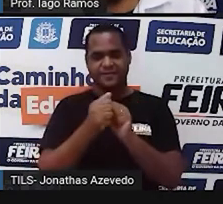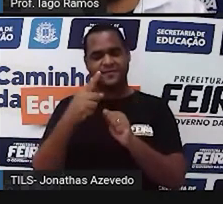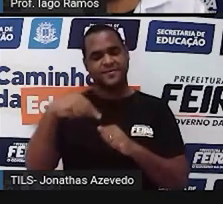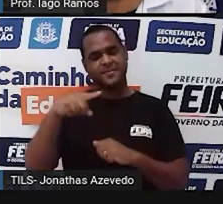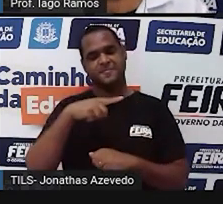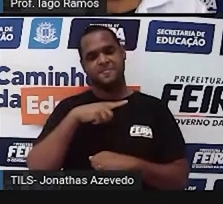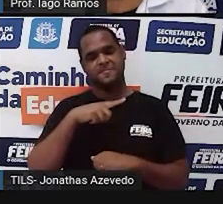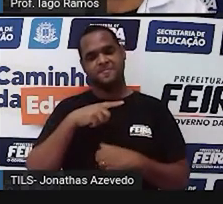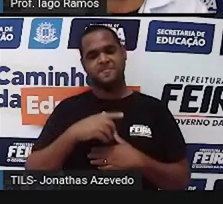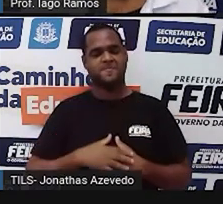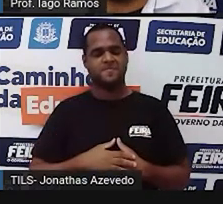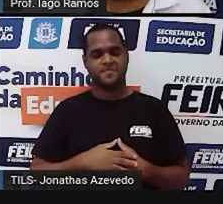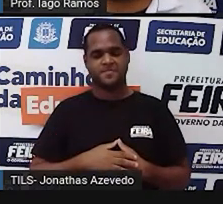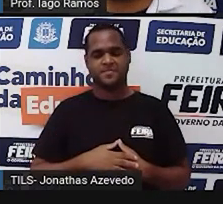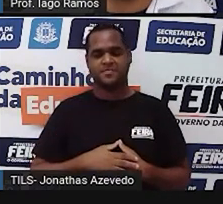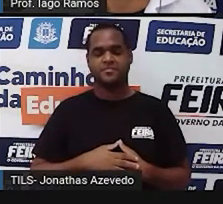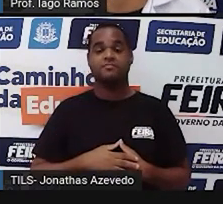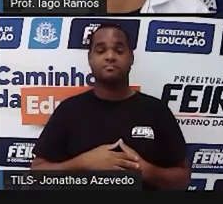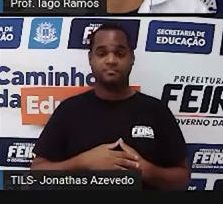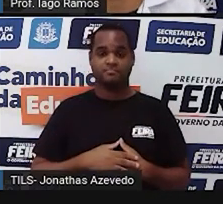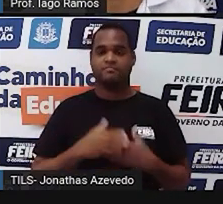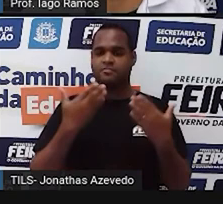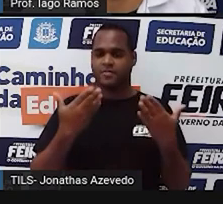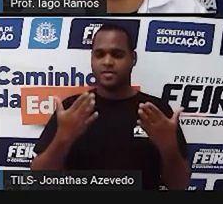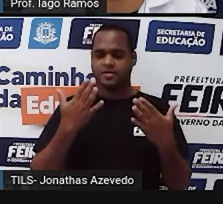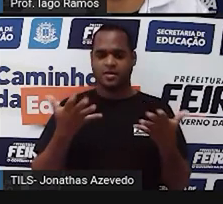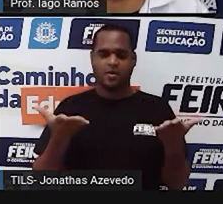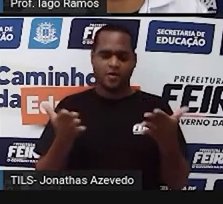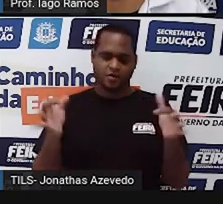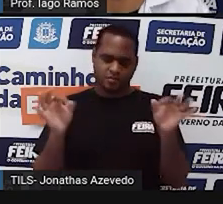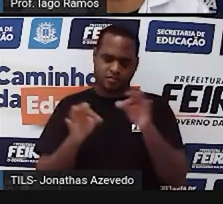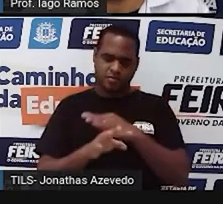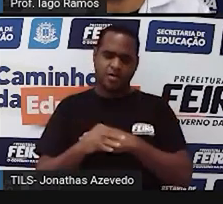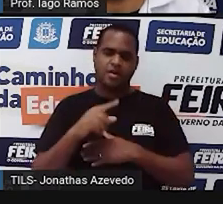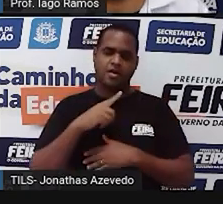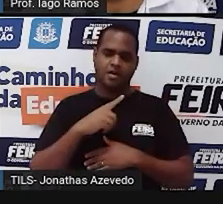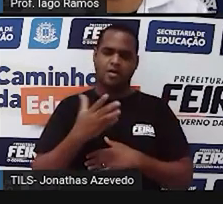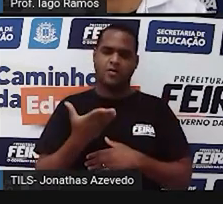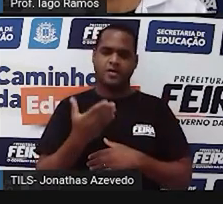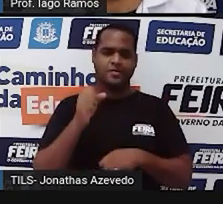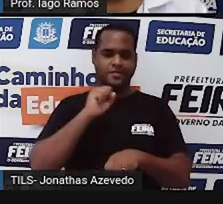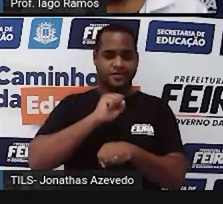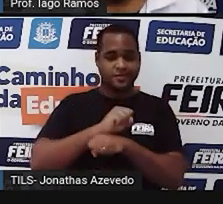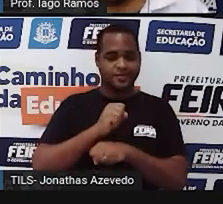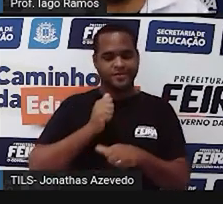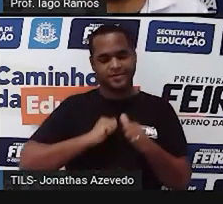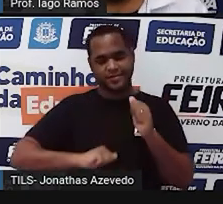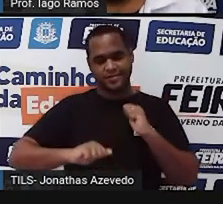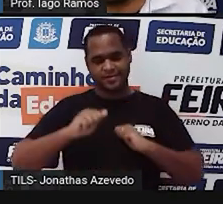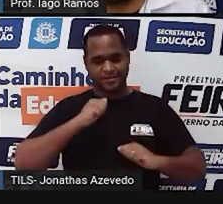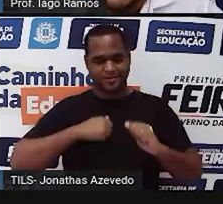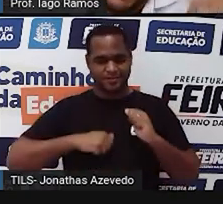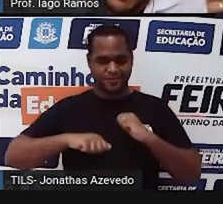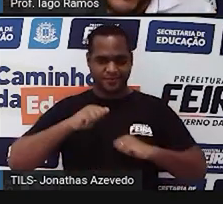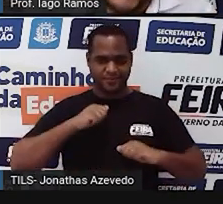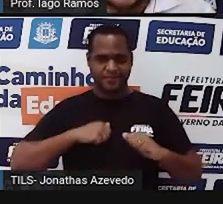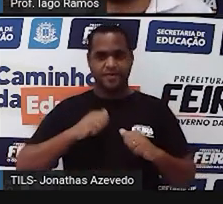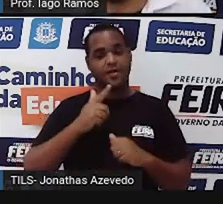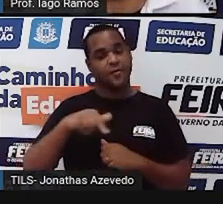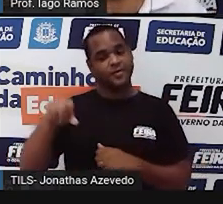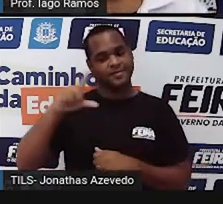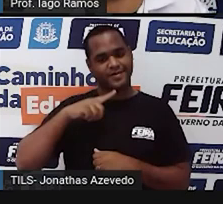tá bom? Bom, mas, né, a gente vai ficar por aqui nessa aula aguardando ansiosamente, né, uma